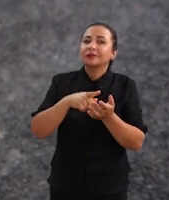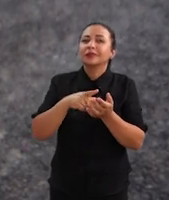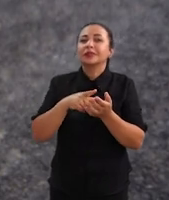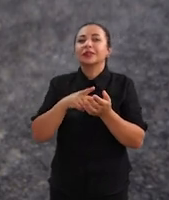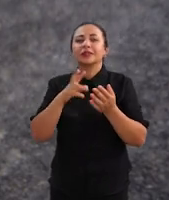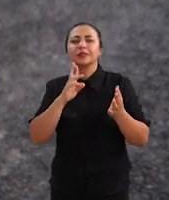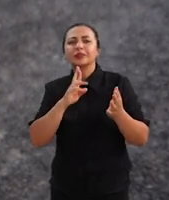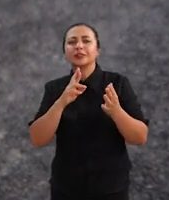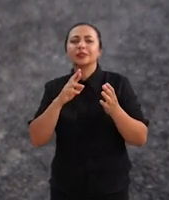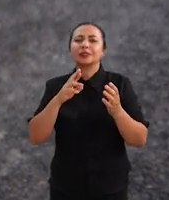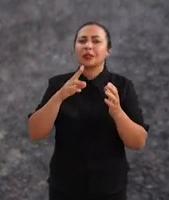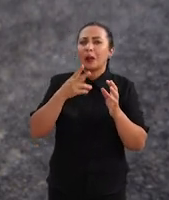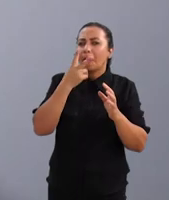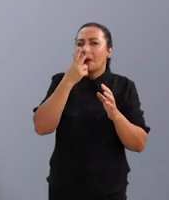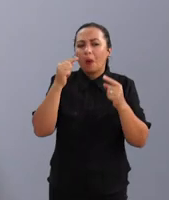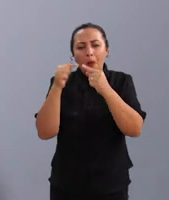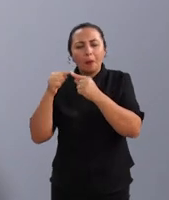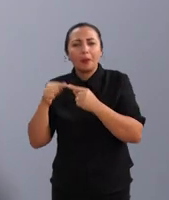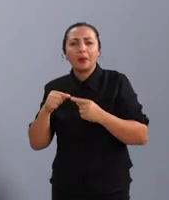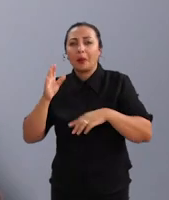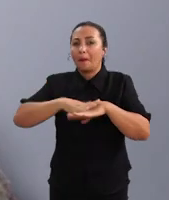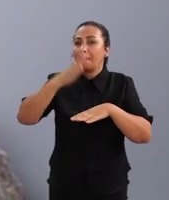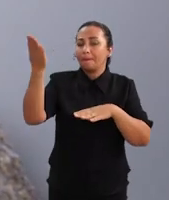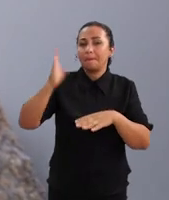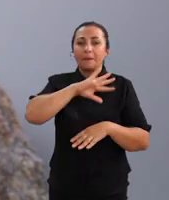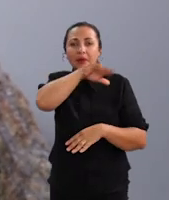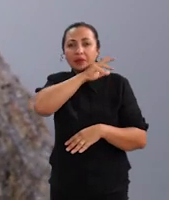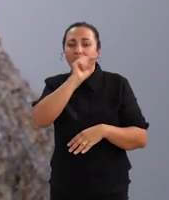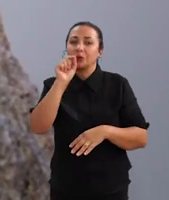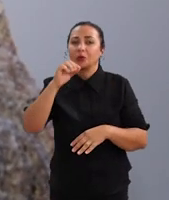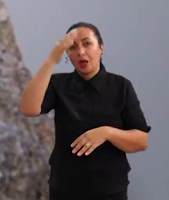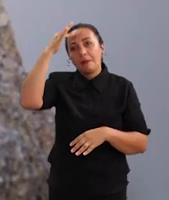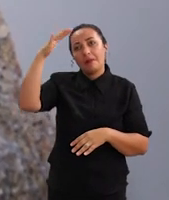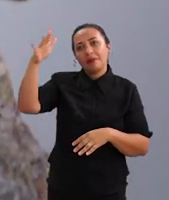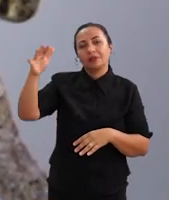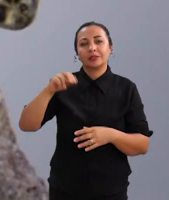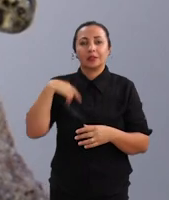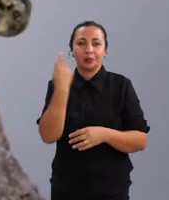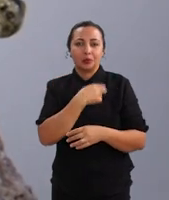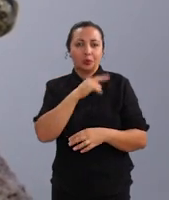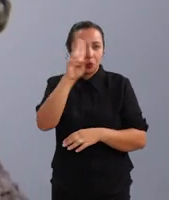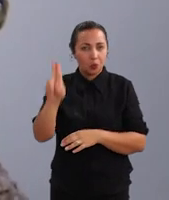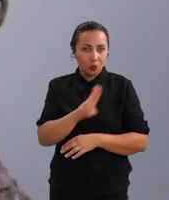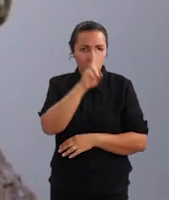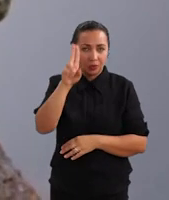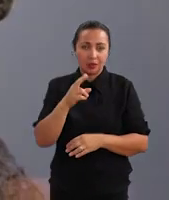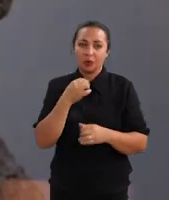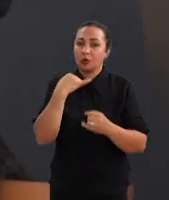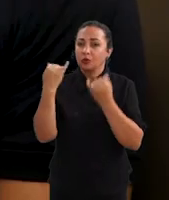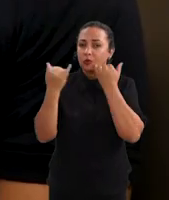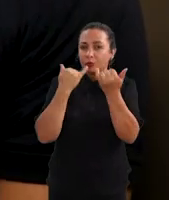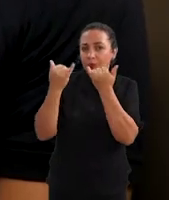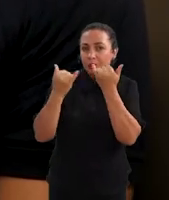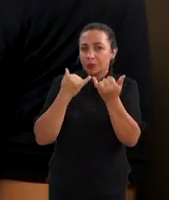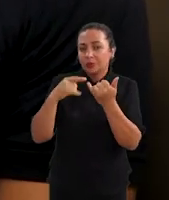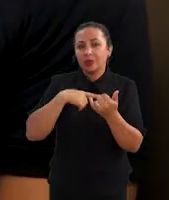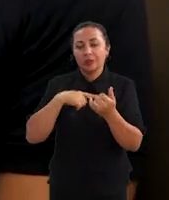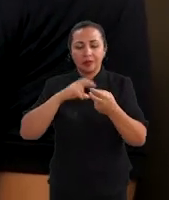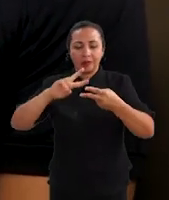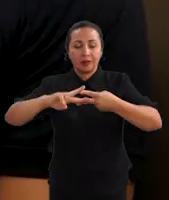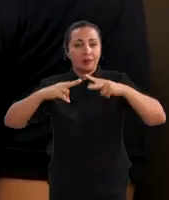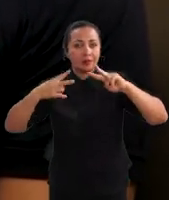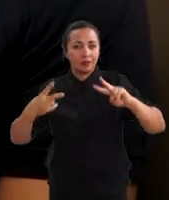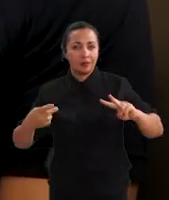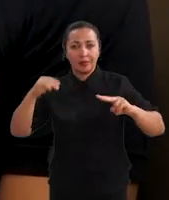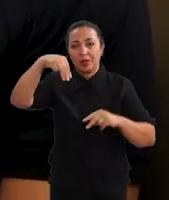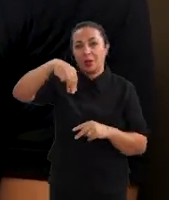corresponde a mais espécies do que se imagina. Nós utilizamos informações contidas no DNA e na